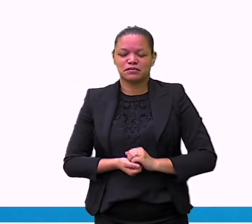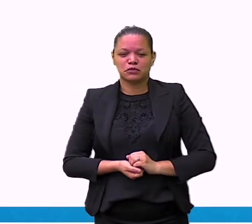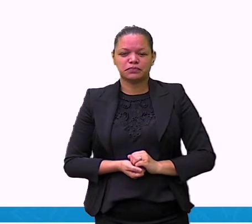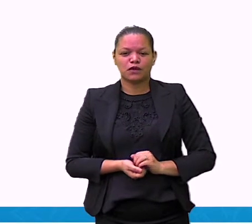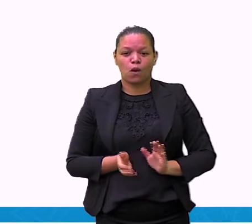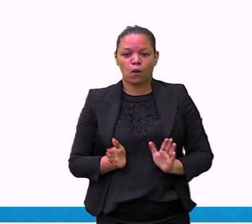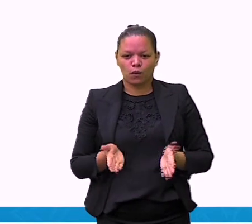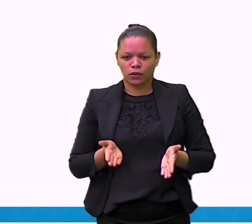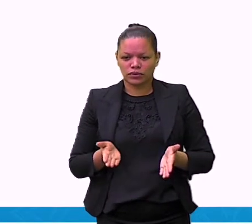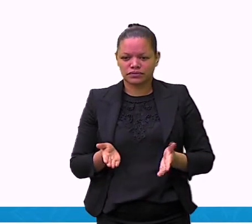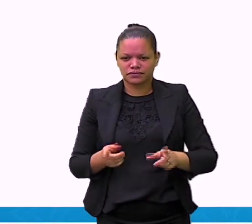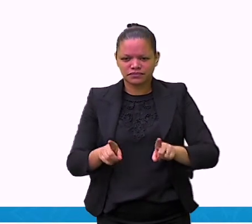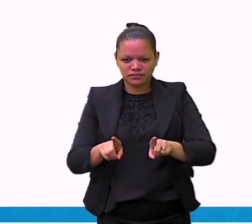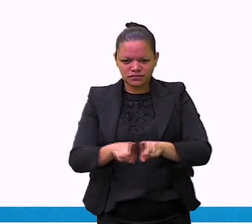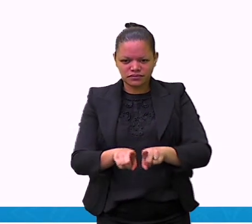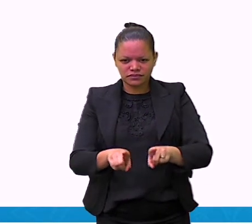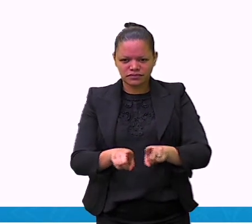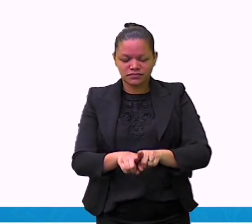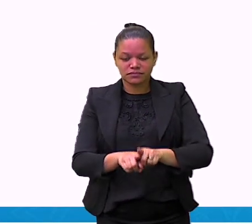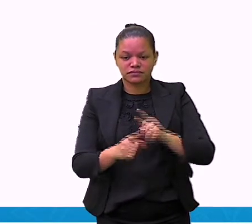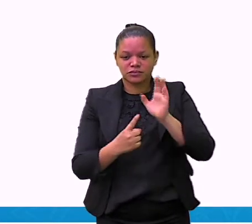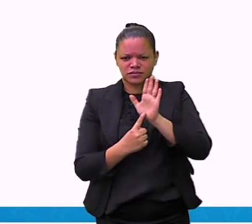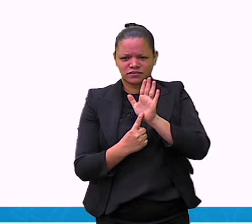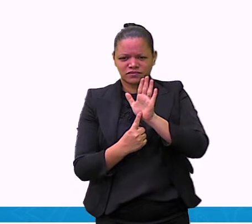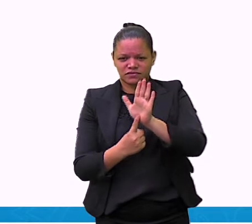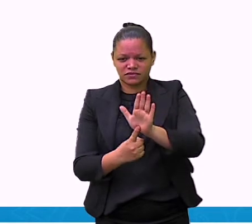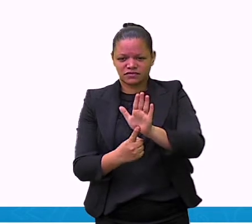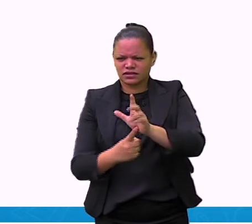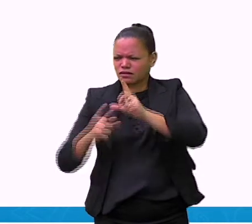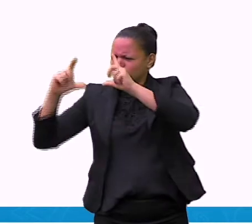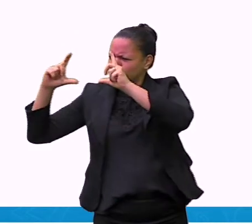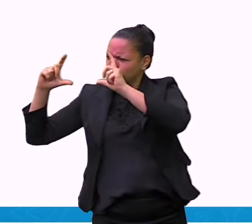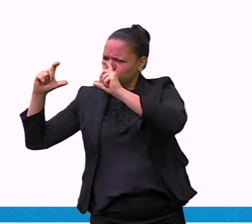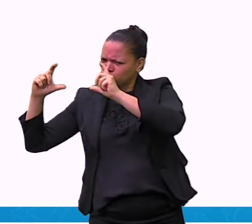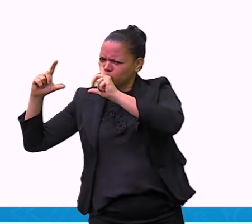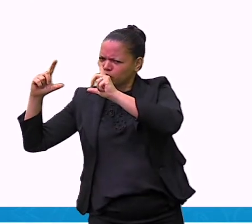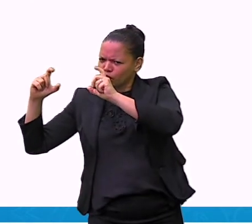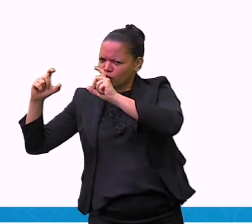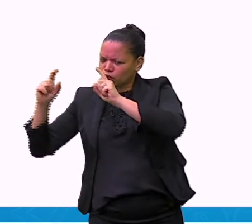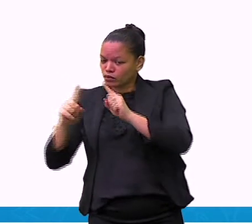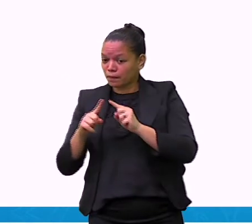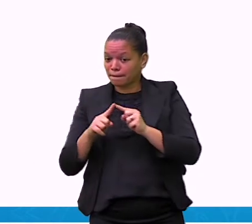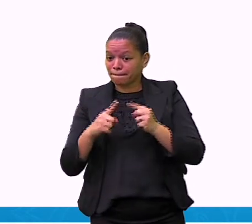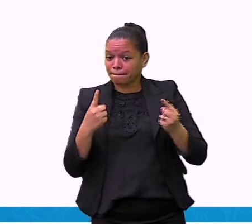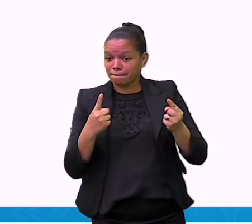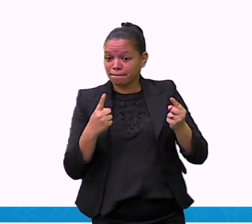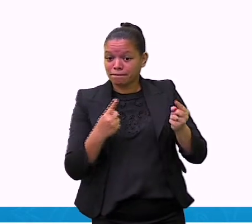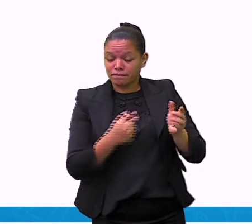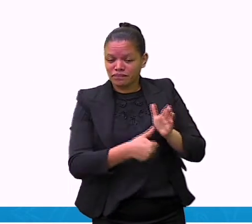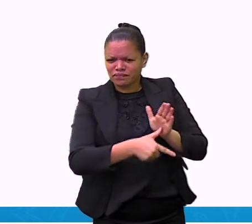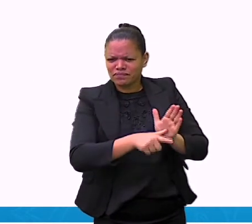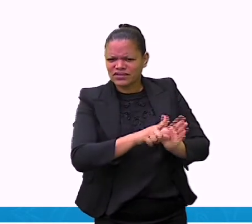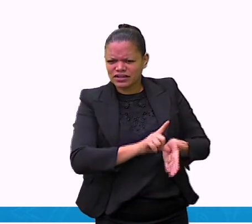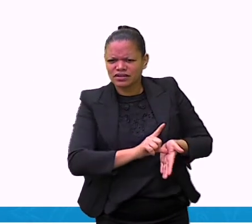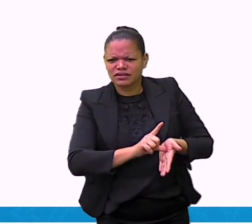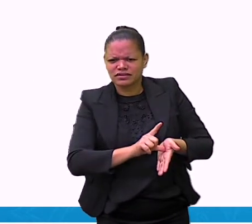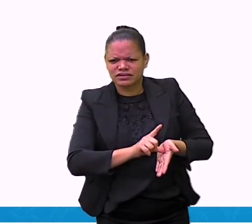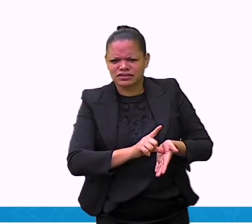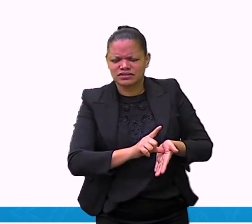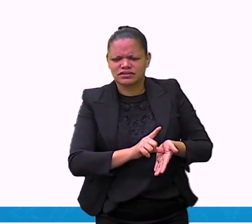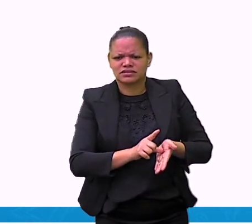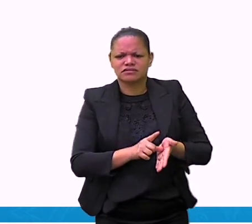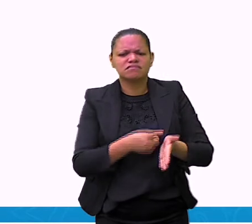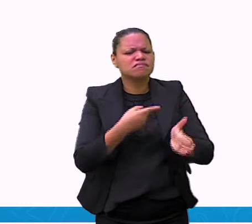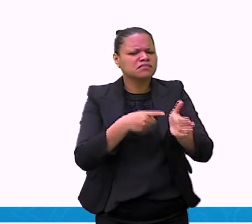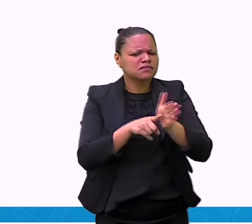Hoje nós vamos falar sobre fotolegenda, mas antes eu gostaria de saber. Falei para mim,